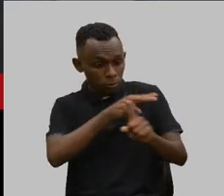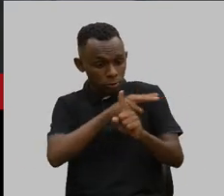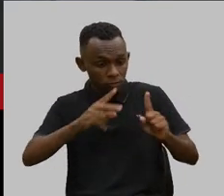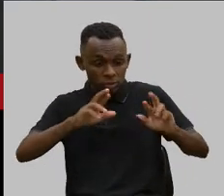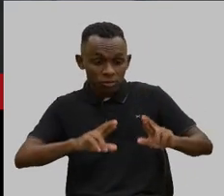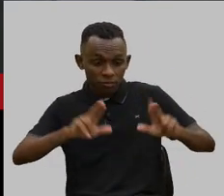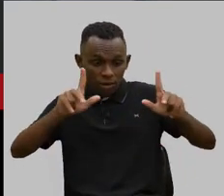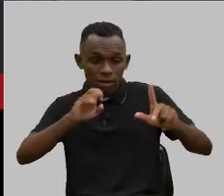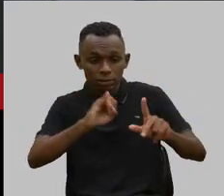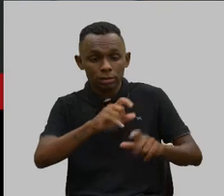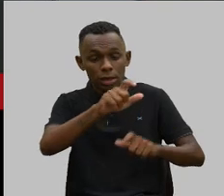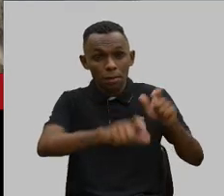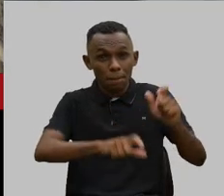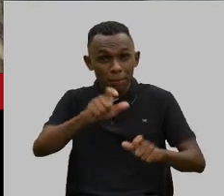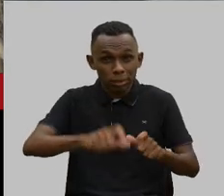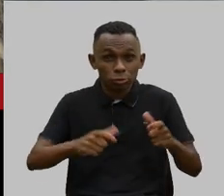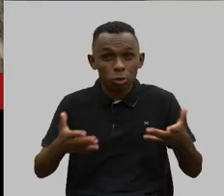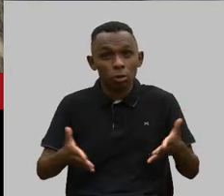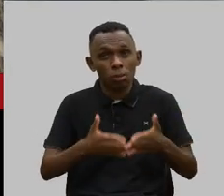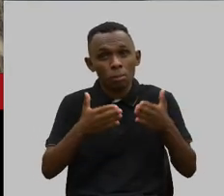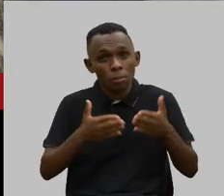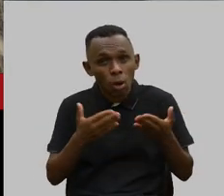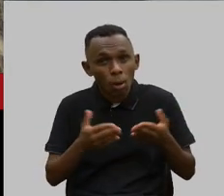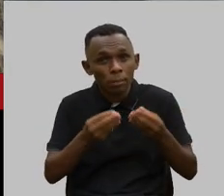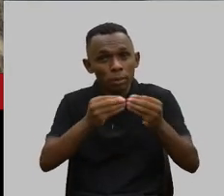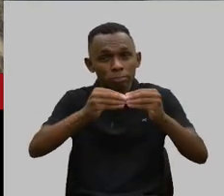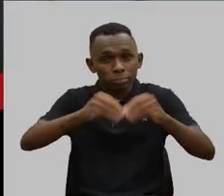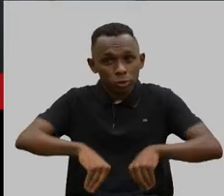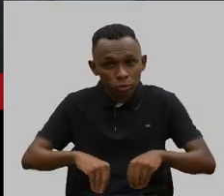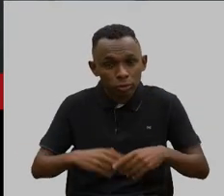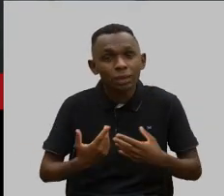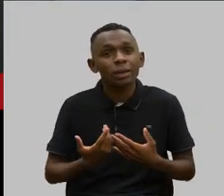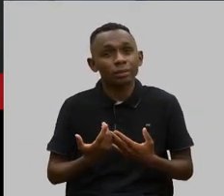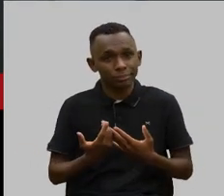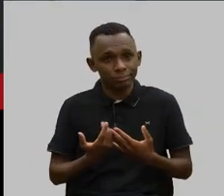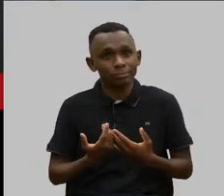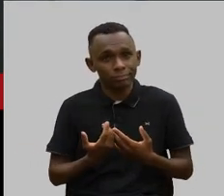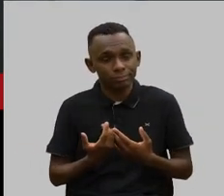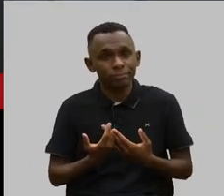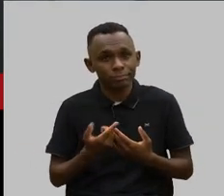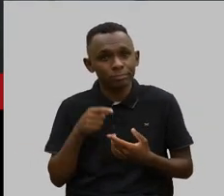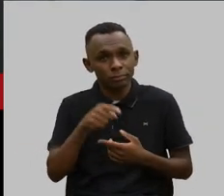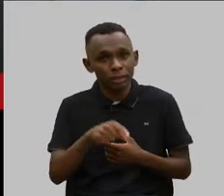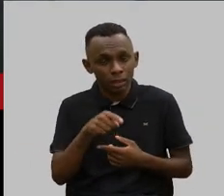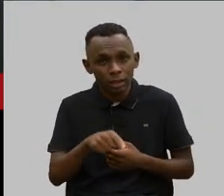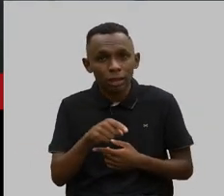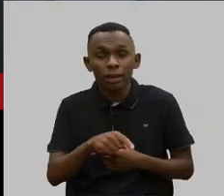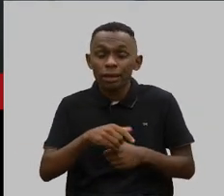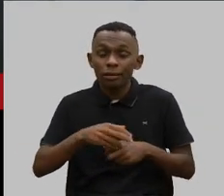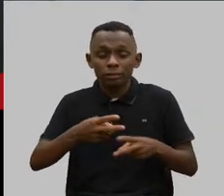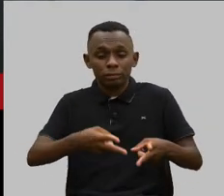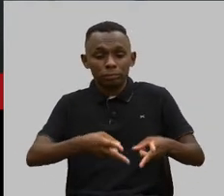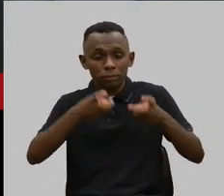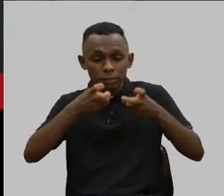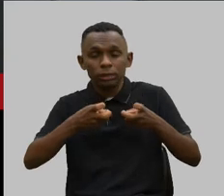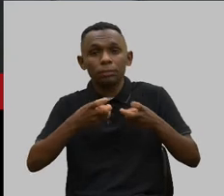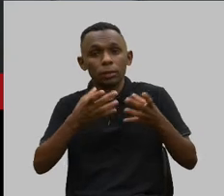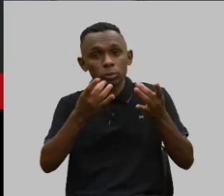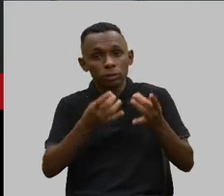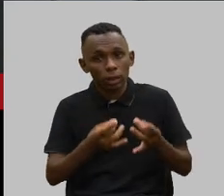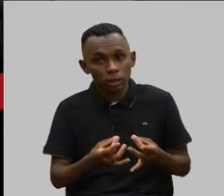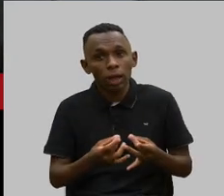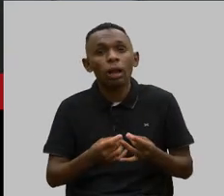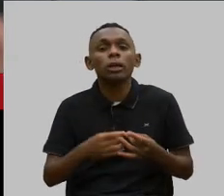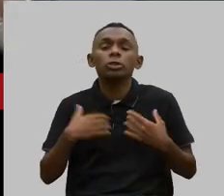Se é um consumidor hipervulnerável, mais ainda. Então, fica aí esse apelo